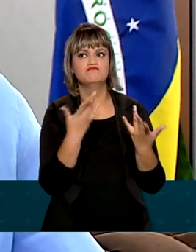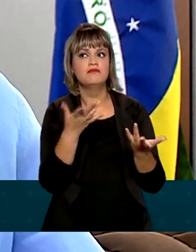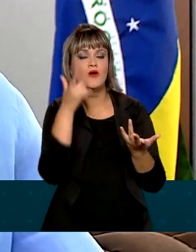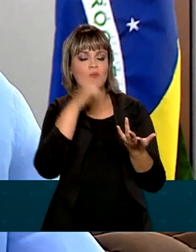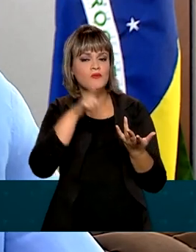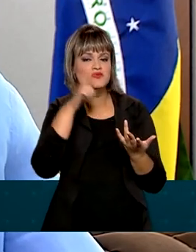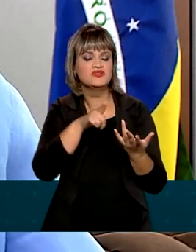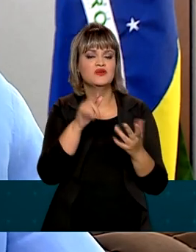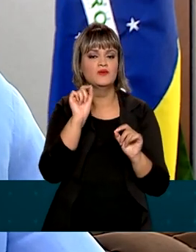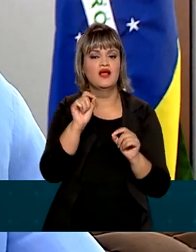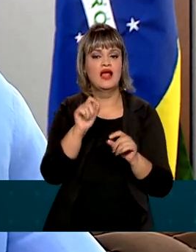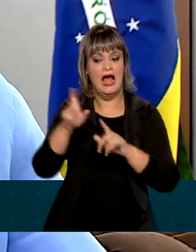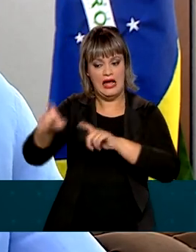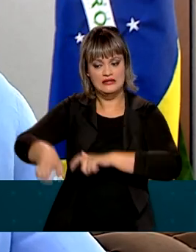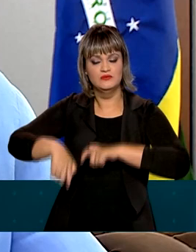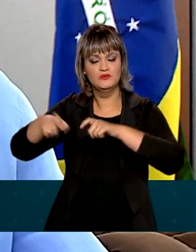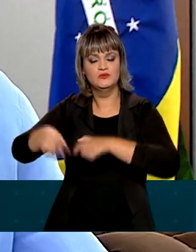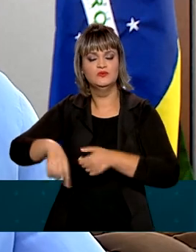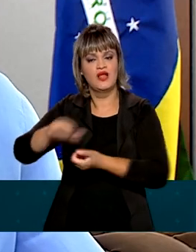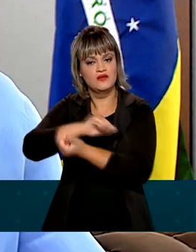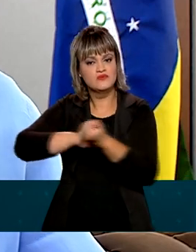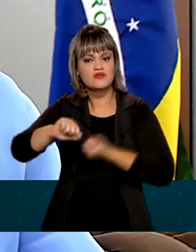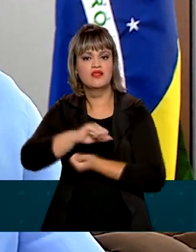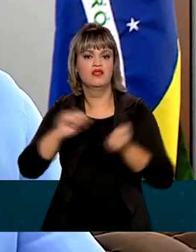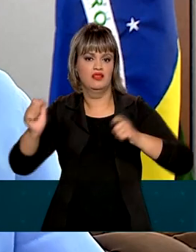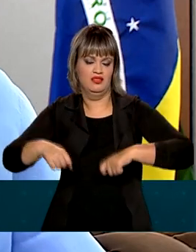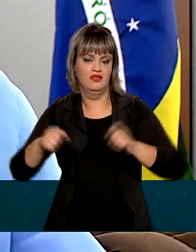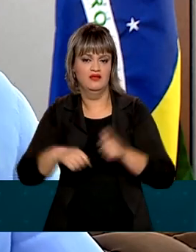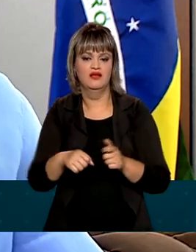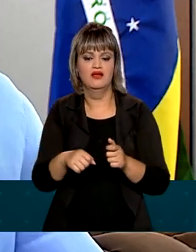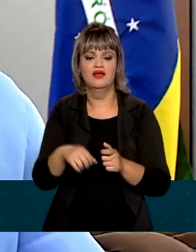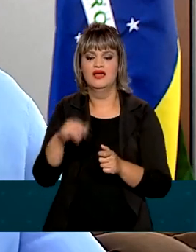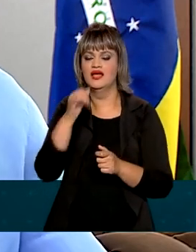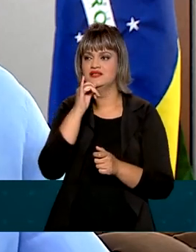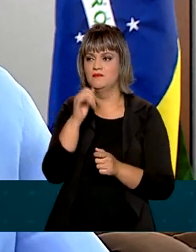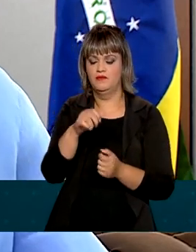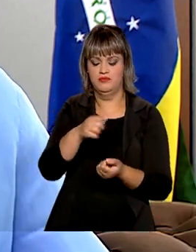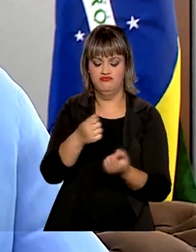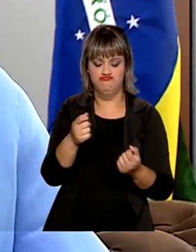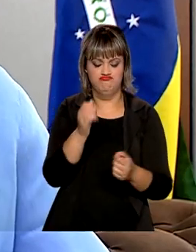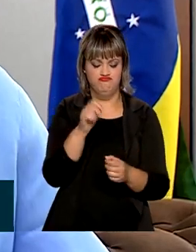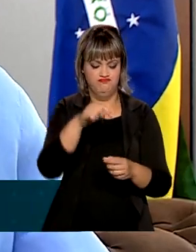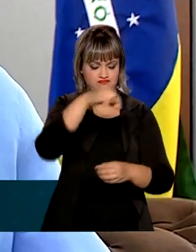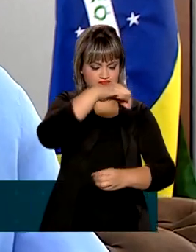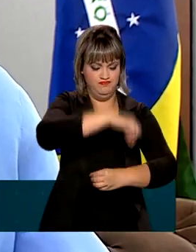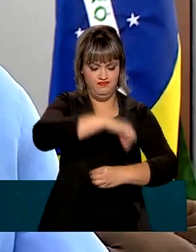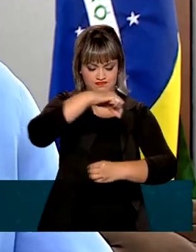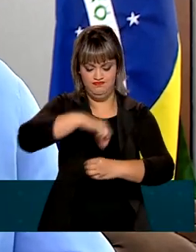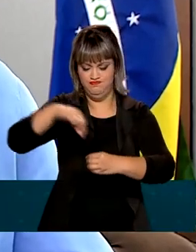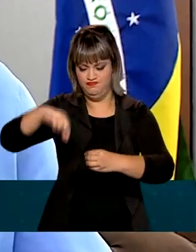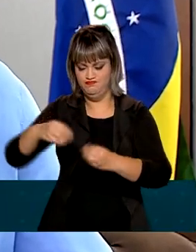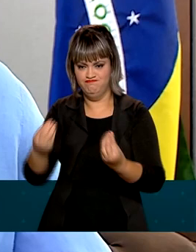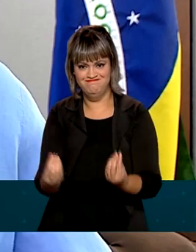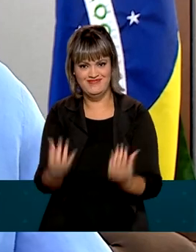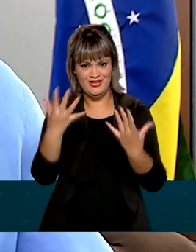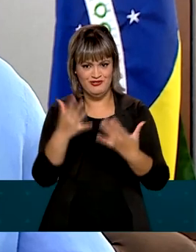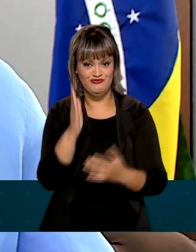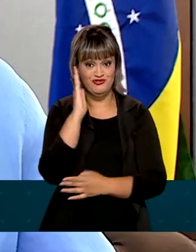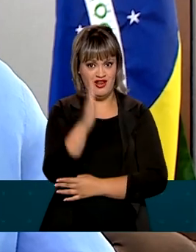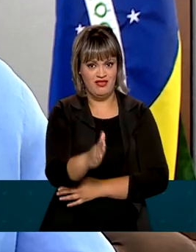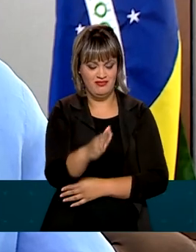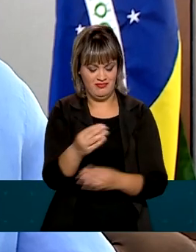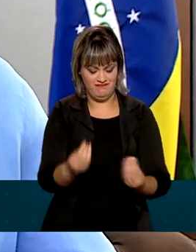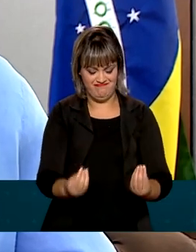vez a nossa agricultura ser mais sustentável. A gente já trabalha com plantio direto, que é uma prática que